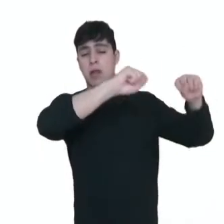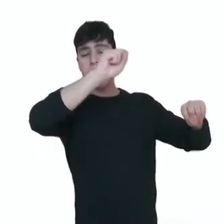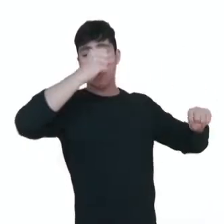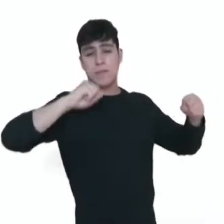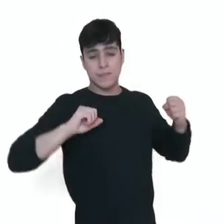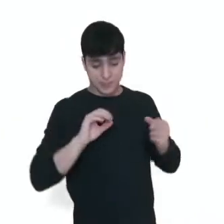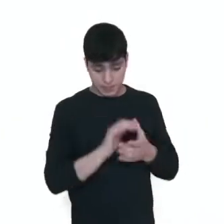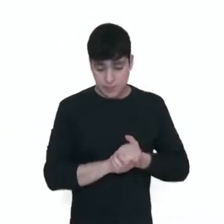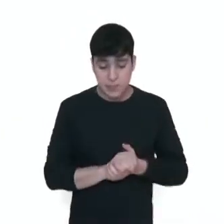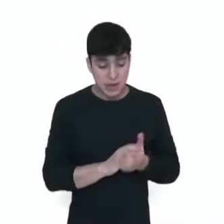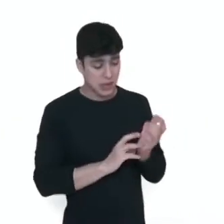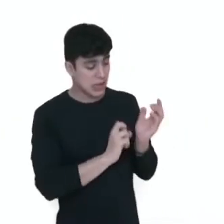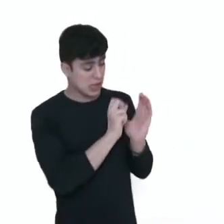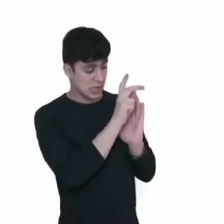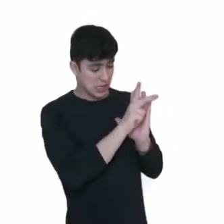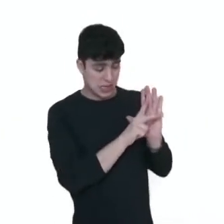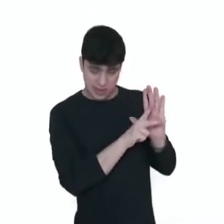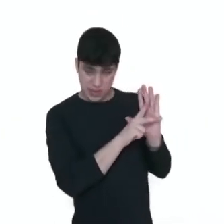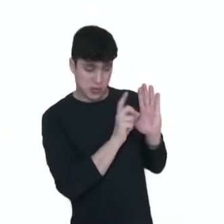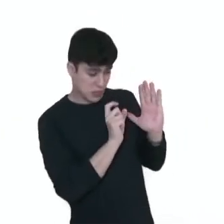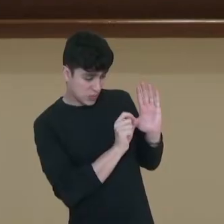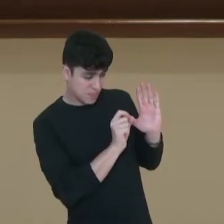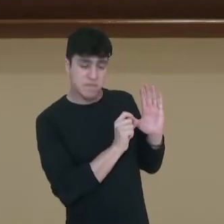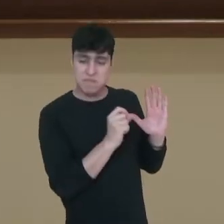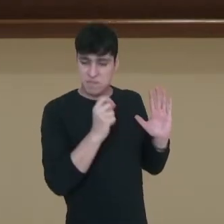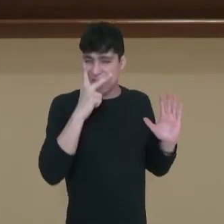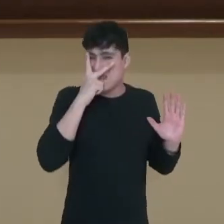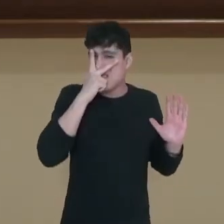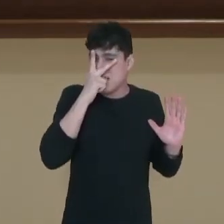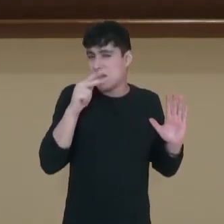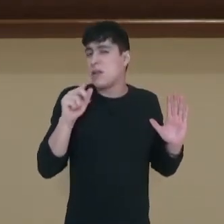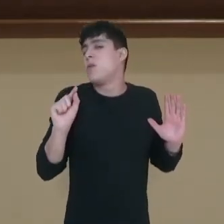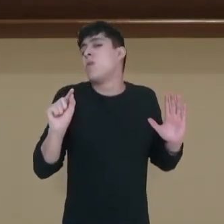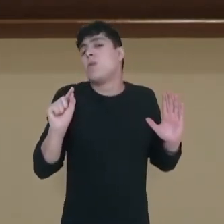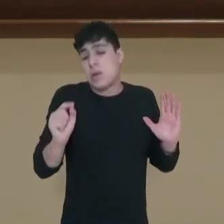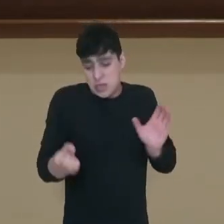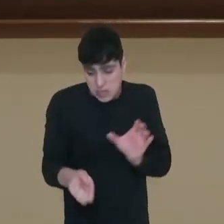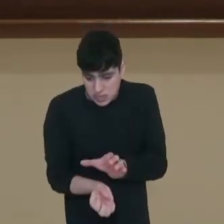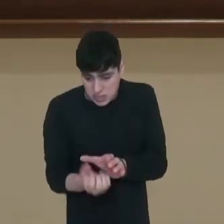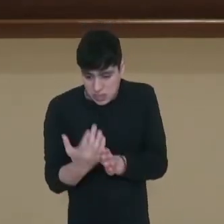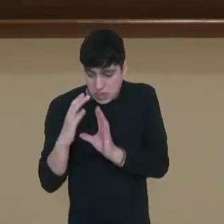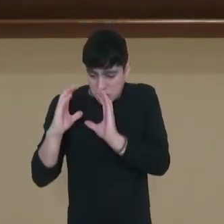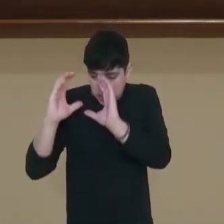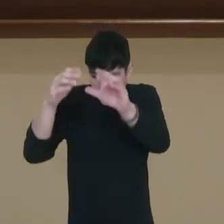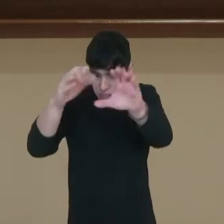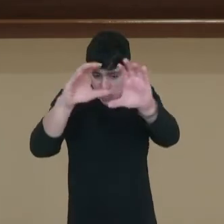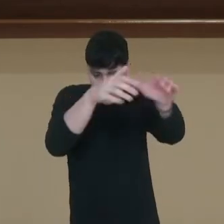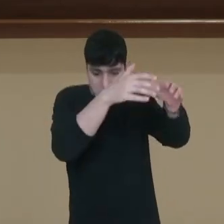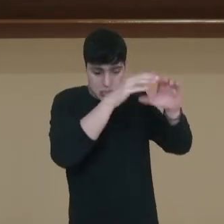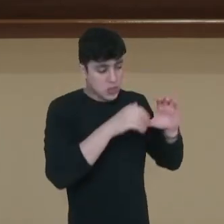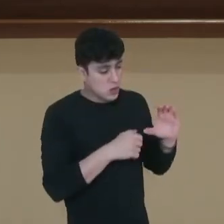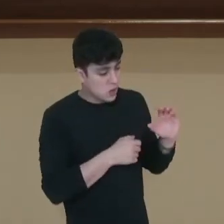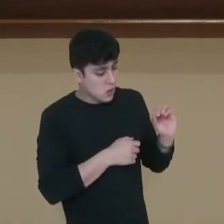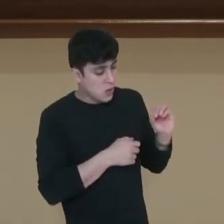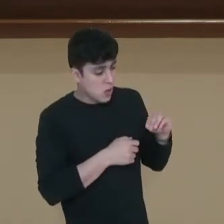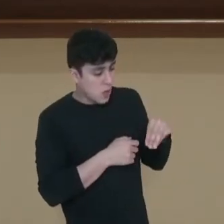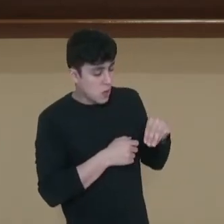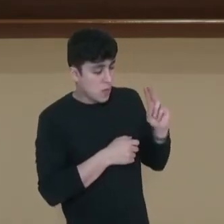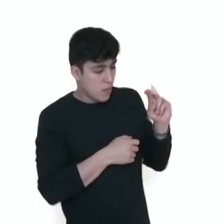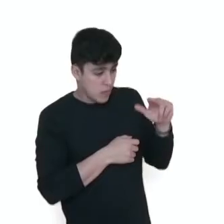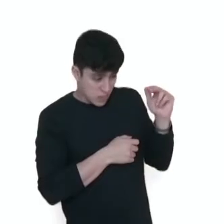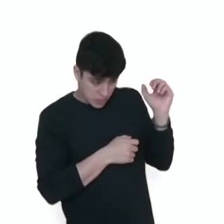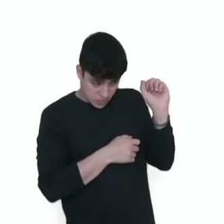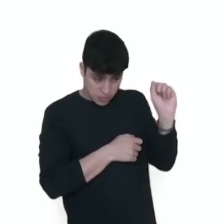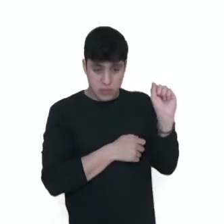grande salto para frente vai também existir ali junto com a criação das comunas populares e por meio de